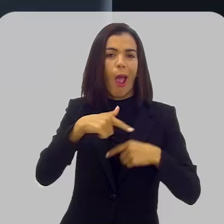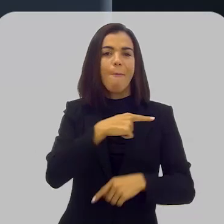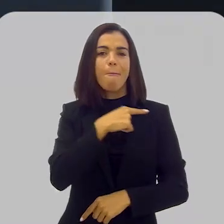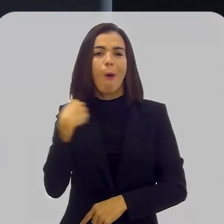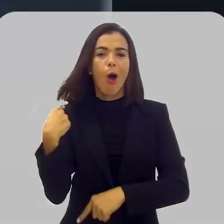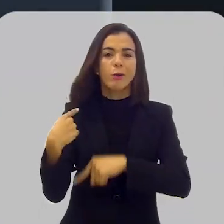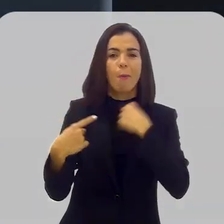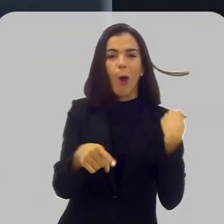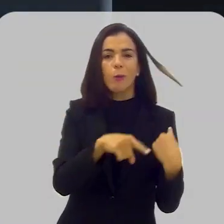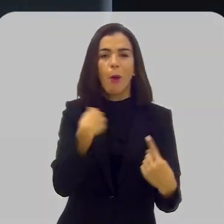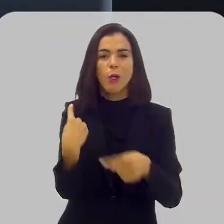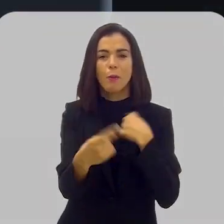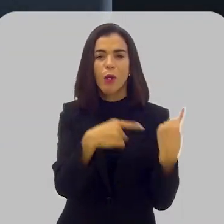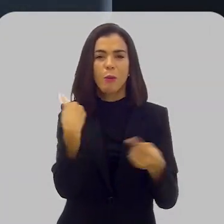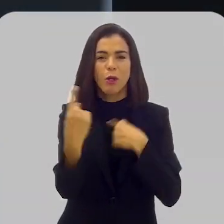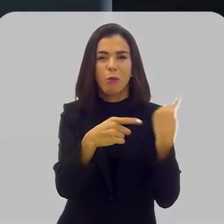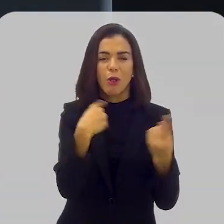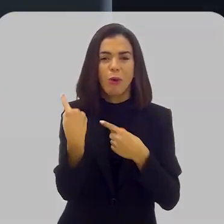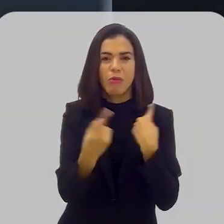homens.